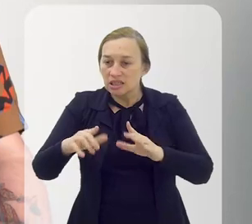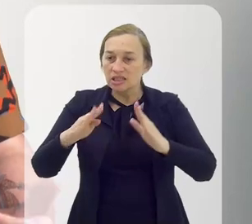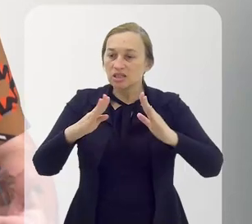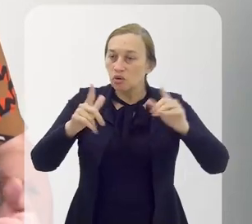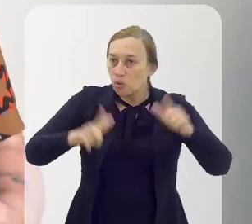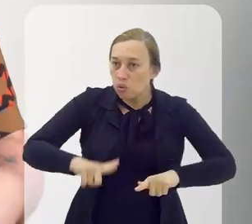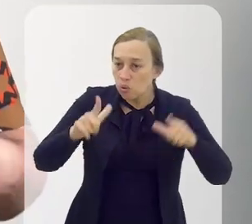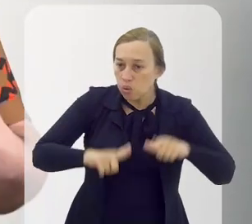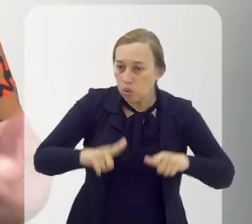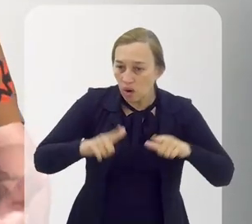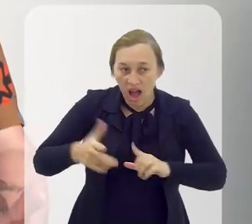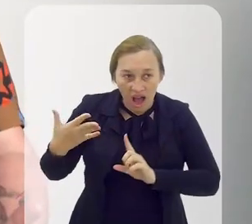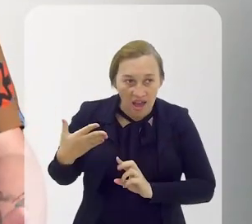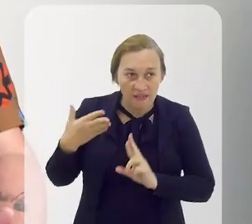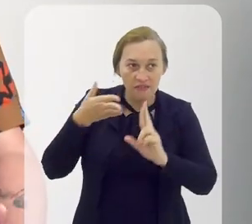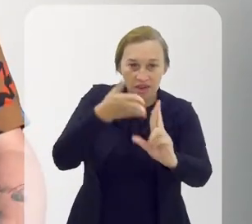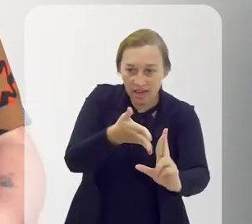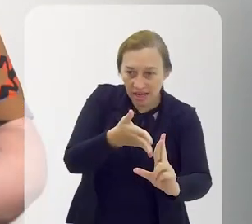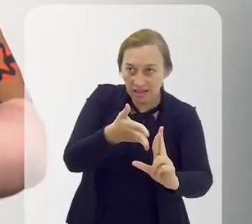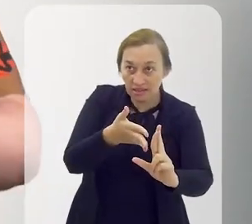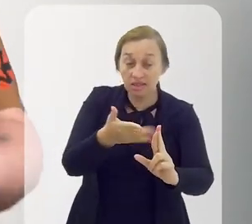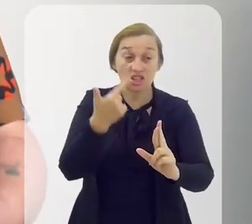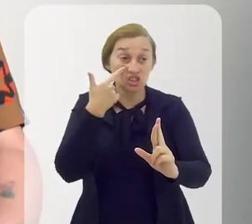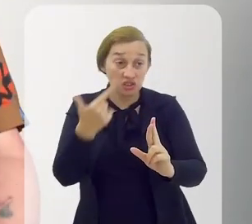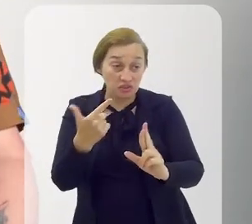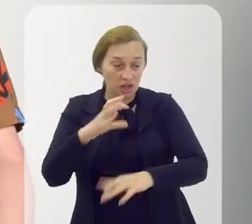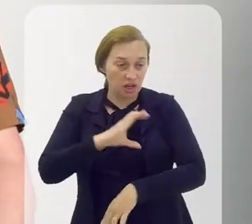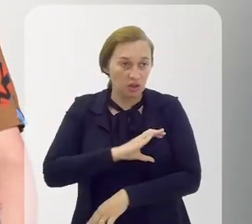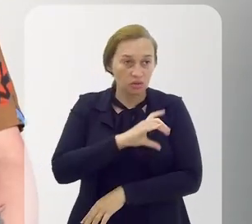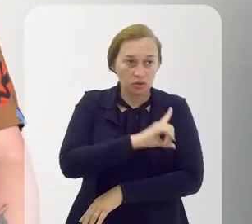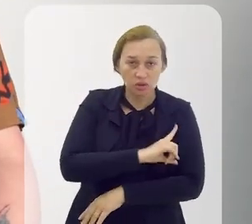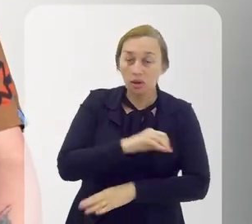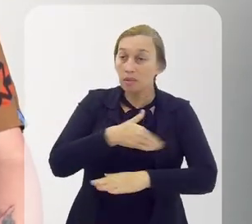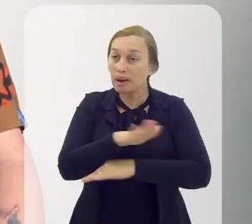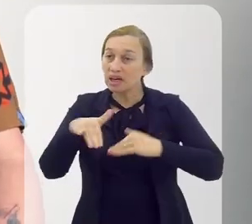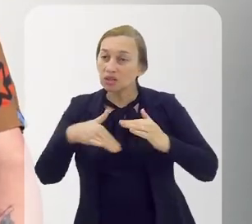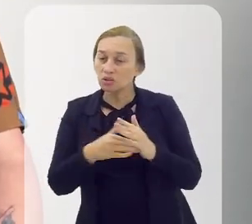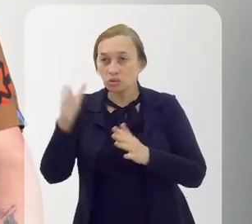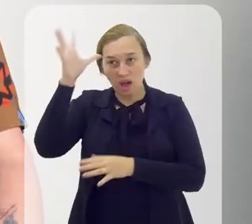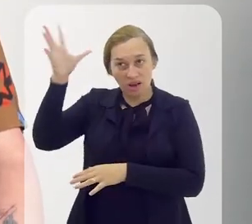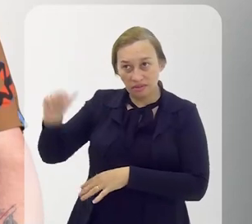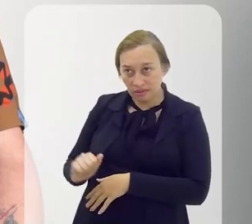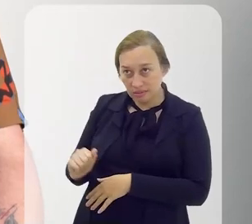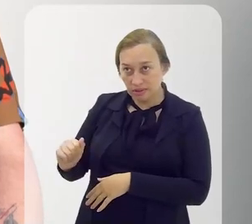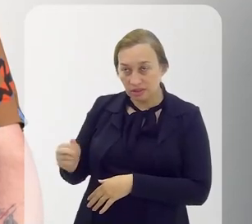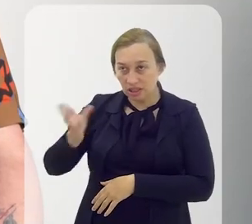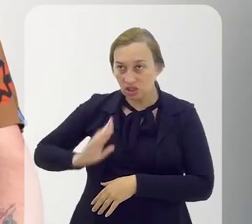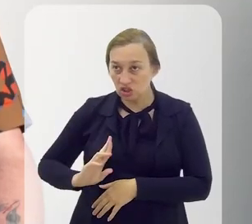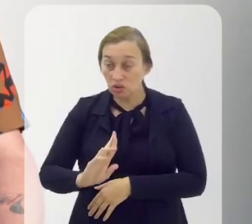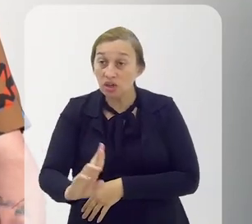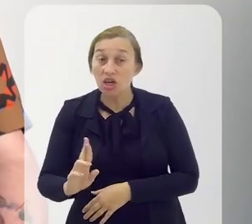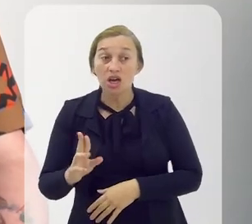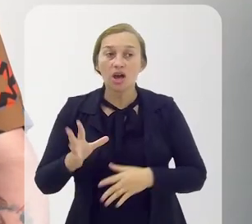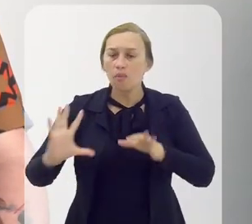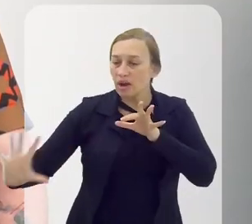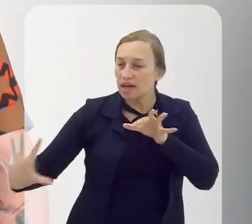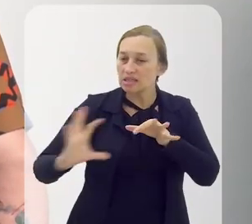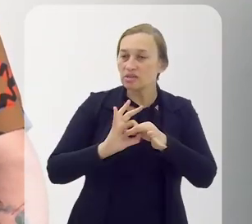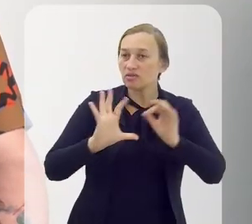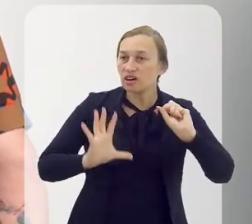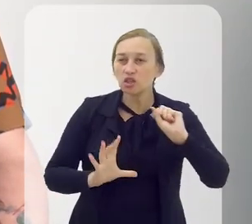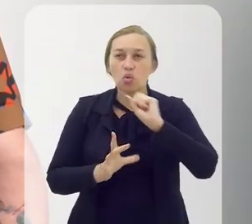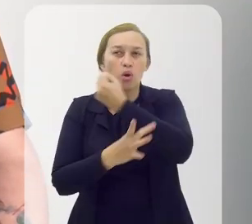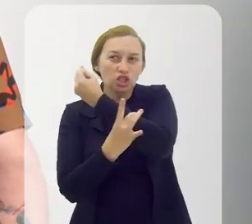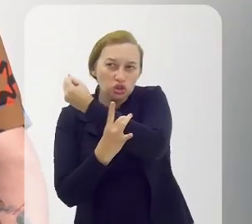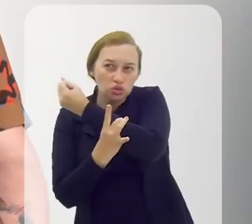de referência, a gente vê a importância de João para Duque de Caxias e para toda religião de matriz africana. E aí a ligação que a gente